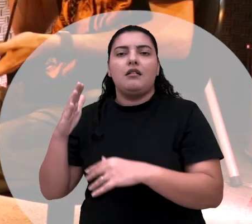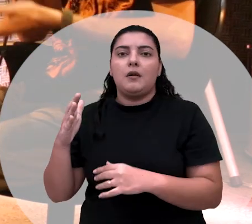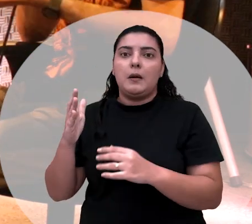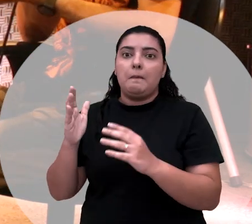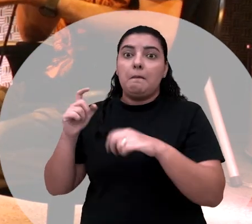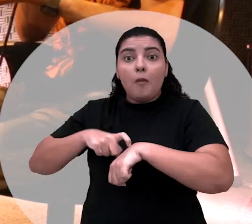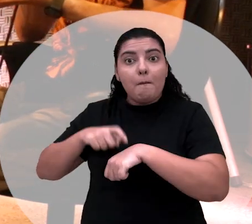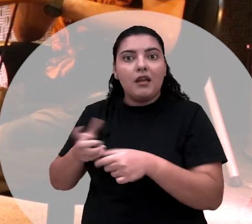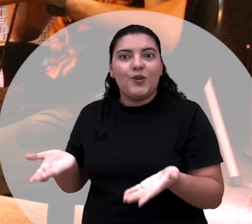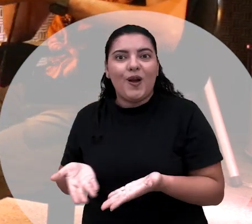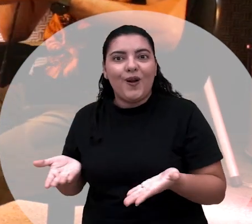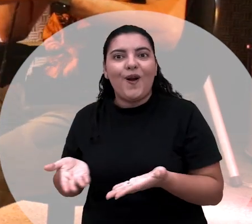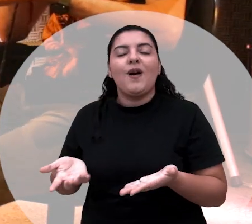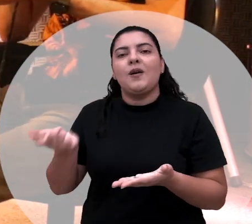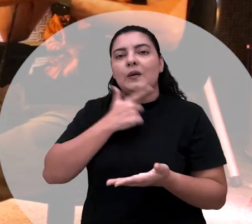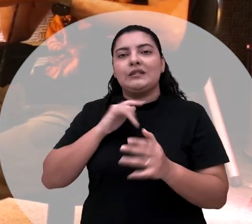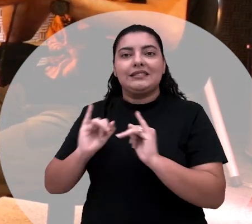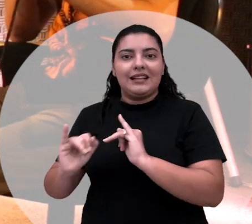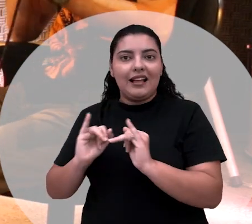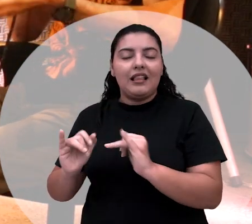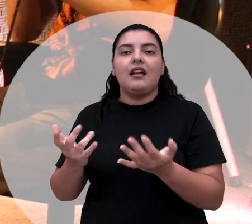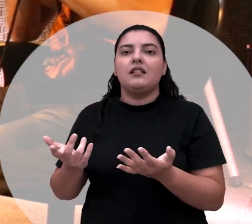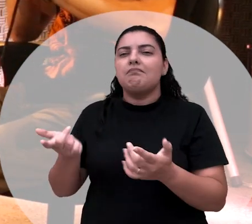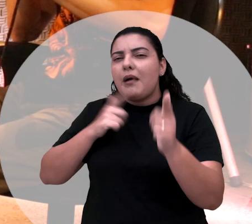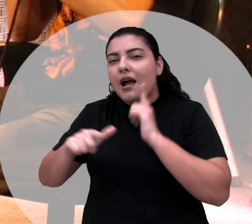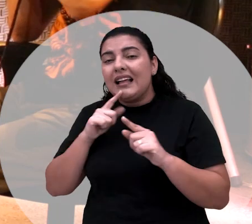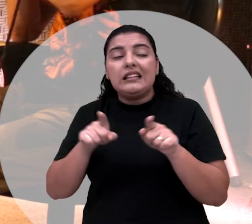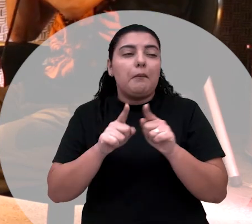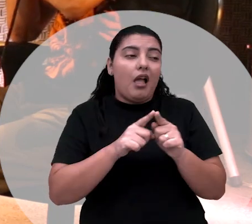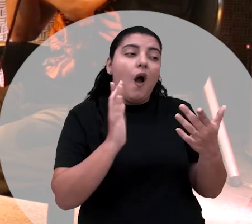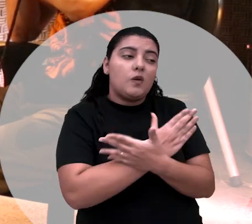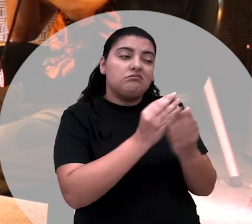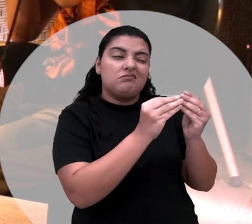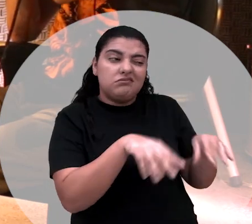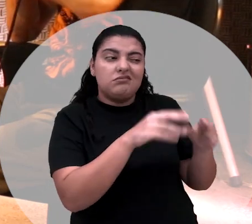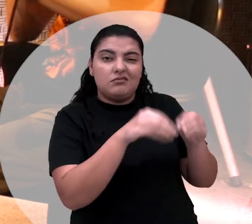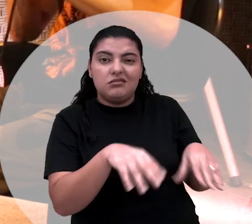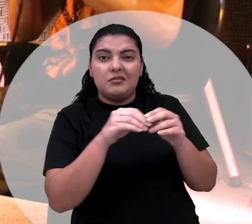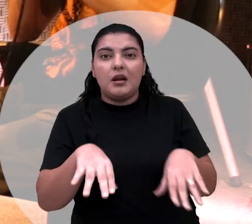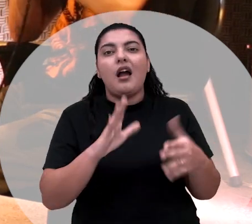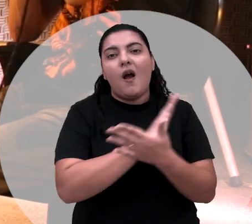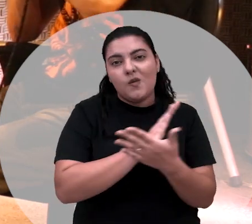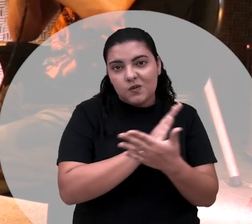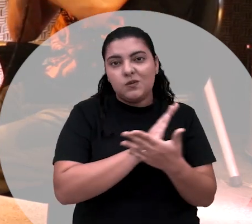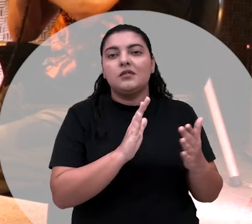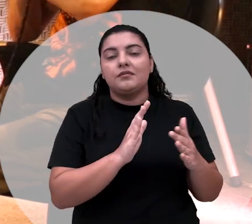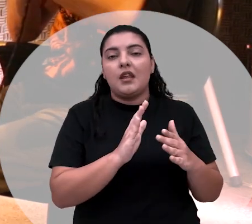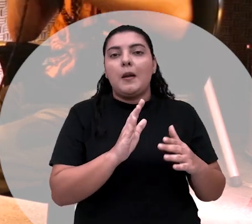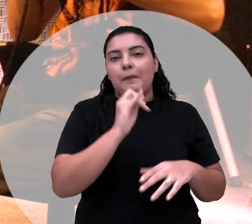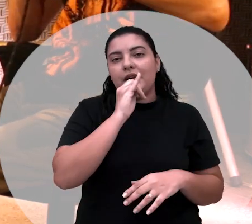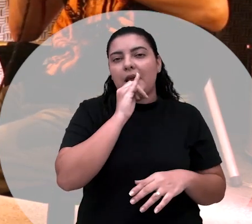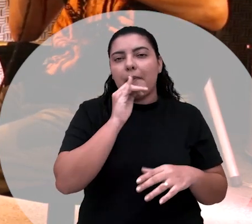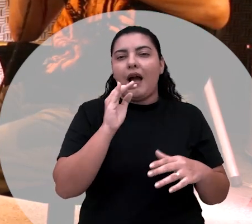esse movimento aqui, né? Que está na internet, né? O que ganha e que perde? Porque tem, acho que essa, a coisa mais oculta,